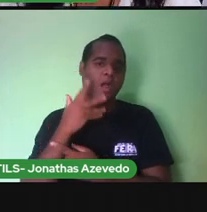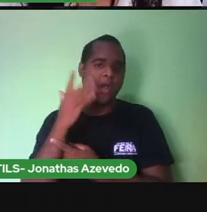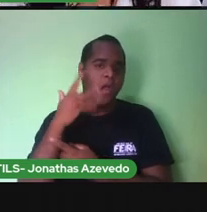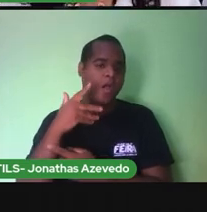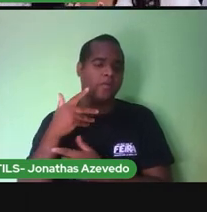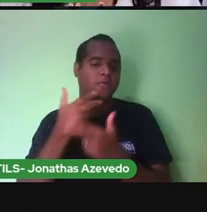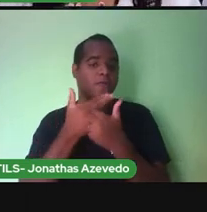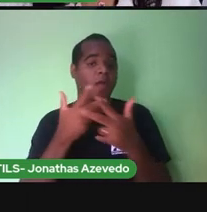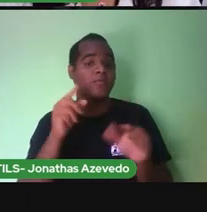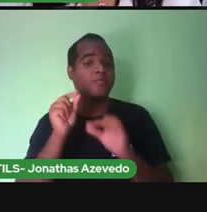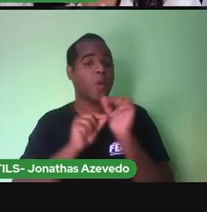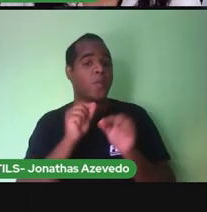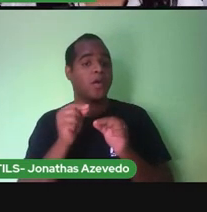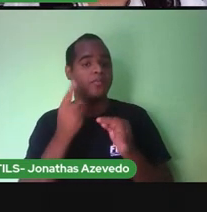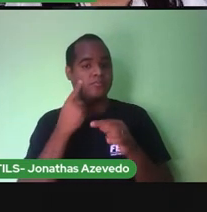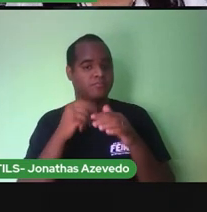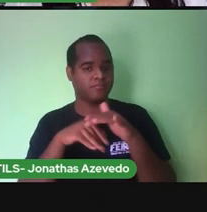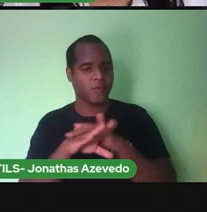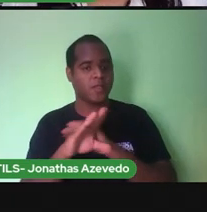pensar no que você pode guardar?